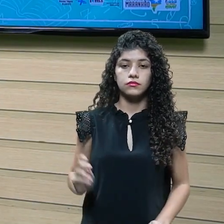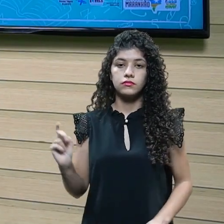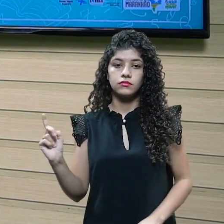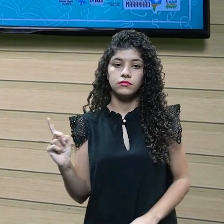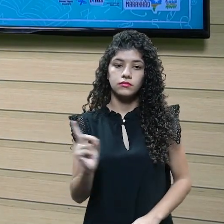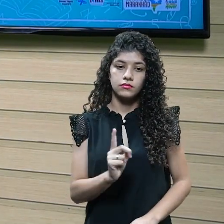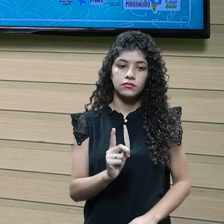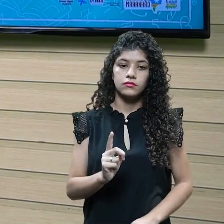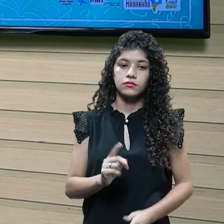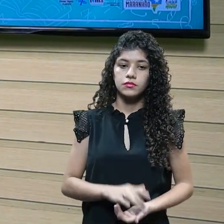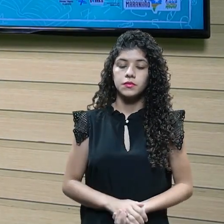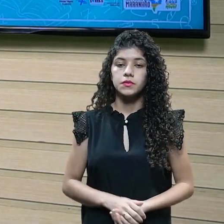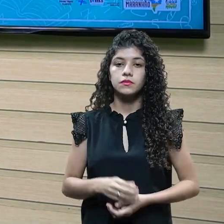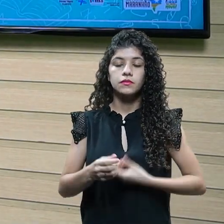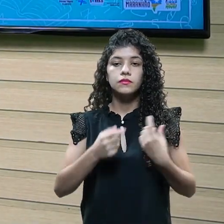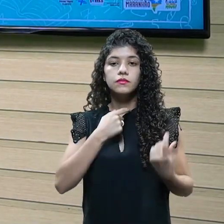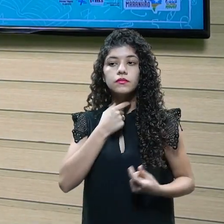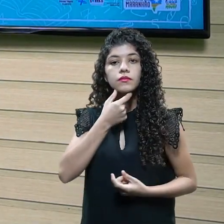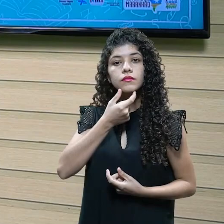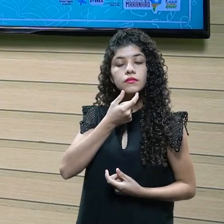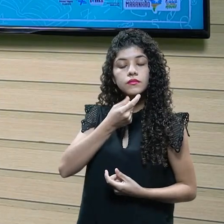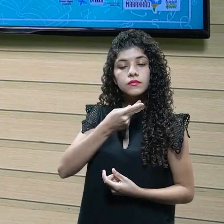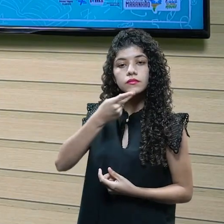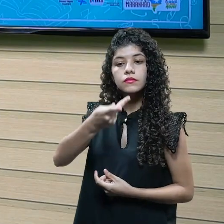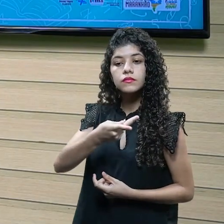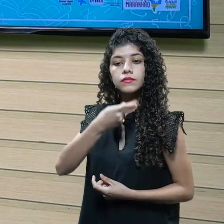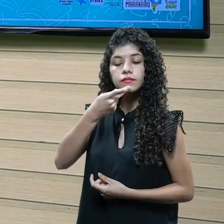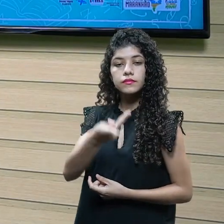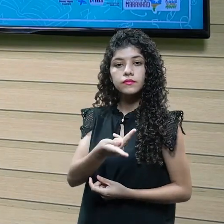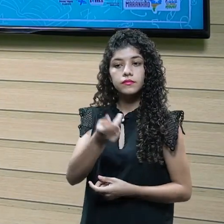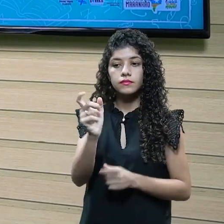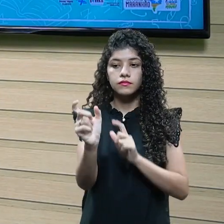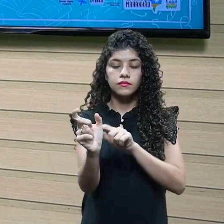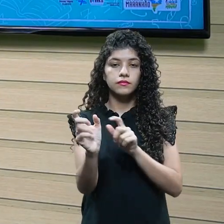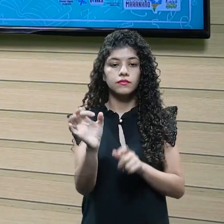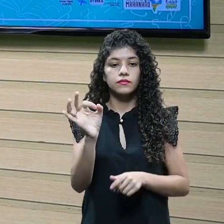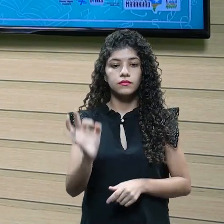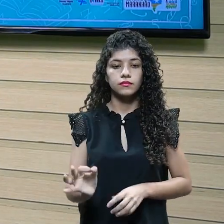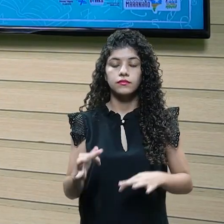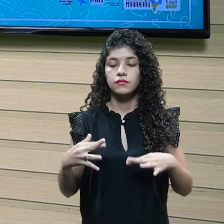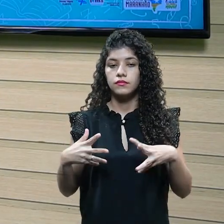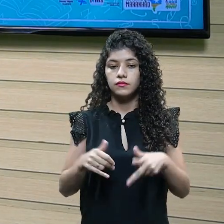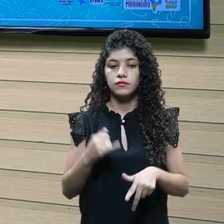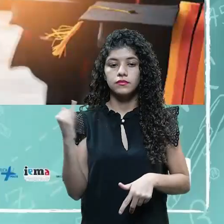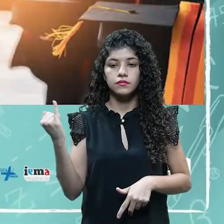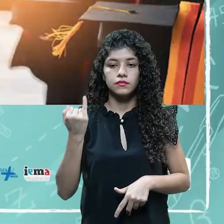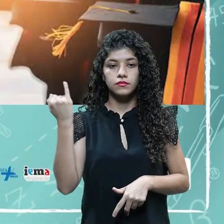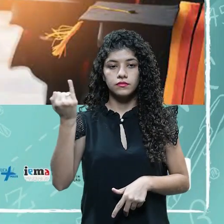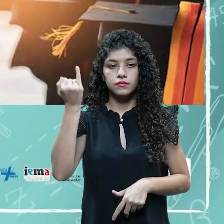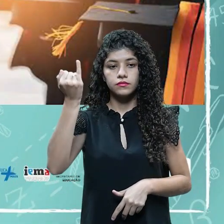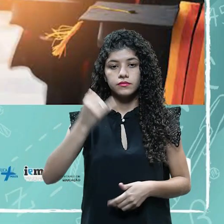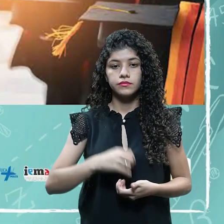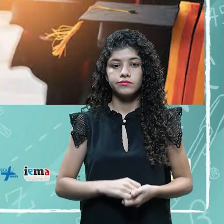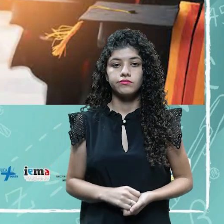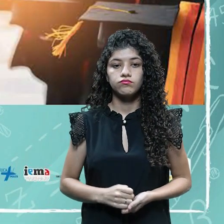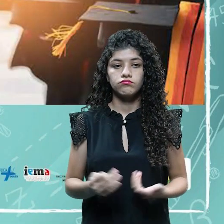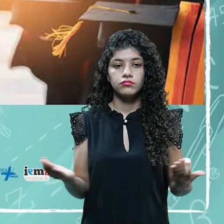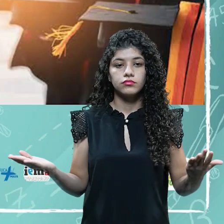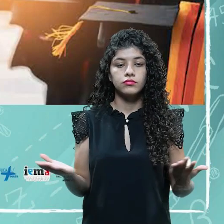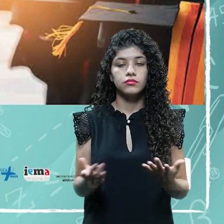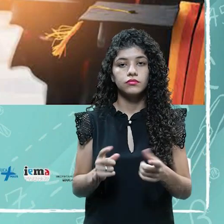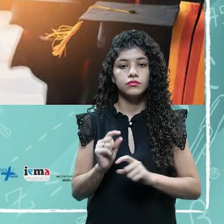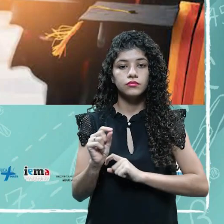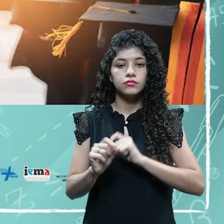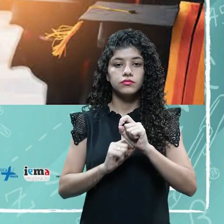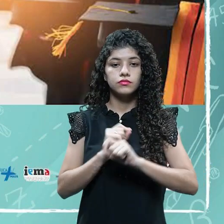Então, o tom de voz é importante, né? A colocação das palavras, os vestuários. Então, tudo isso é importante. Agora, a gente vai conhecer um